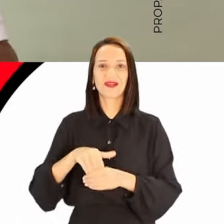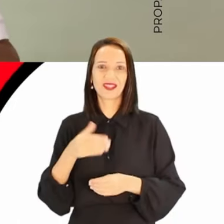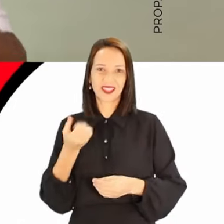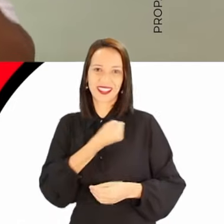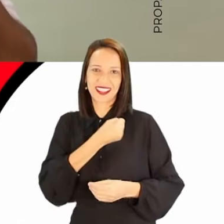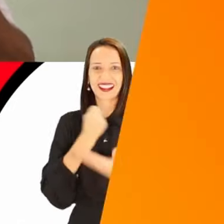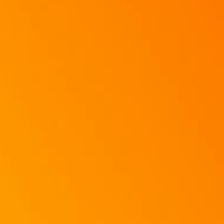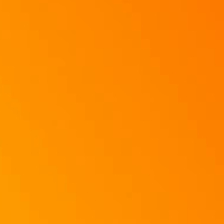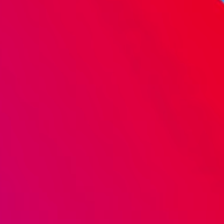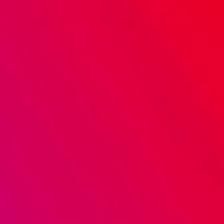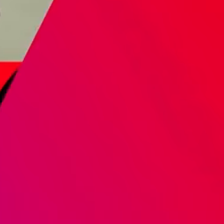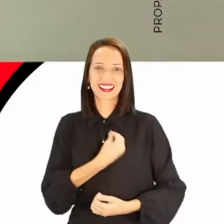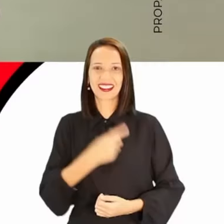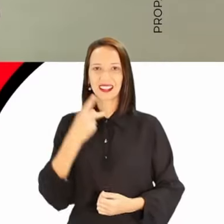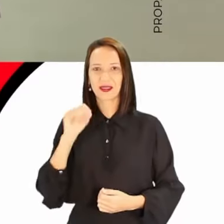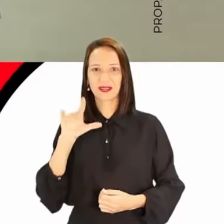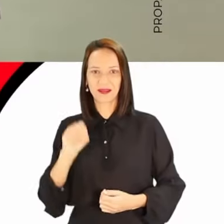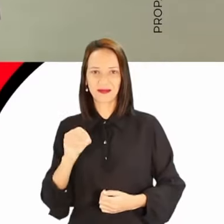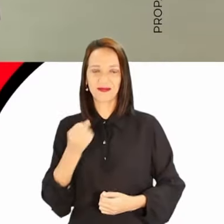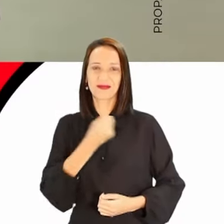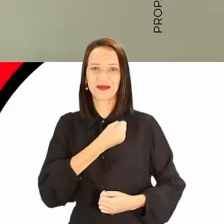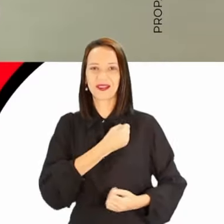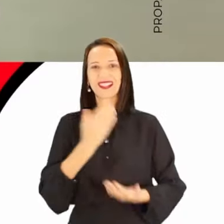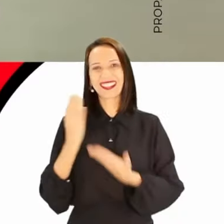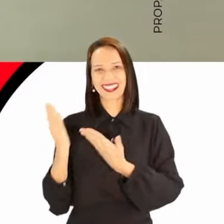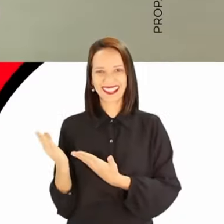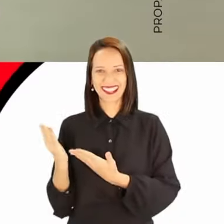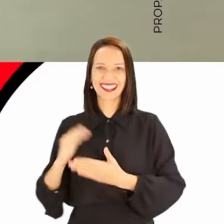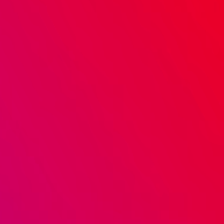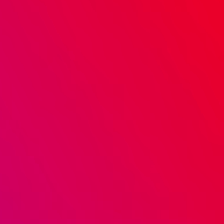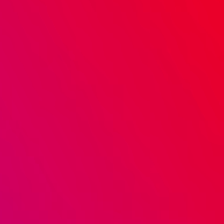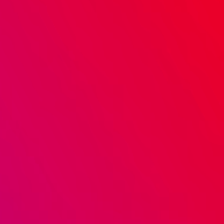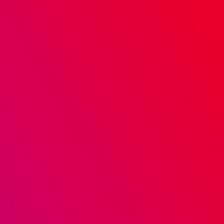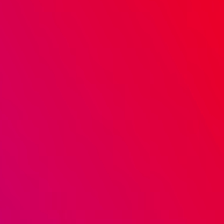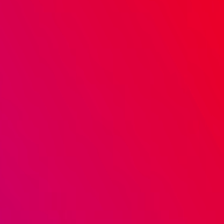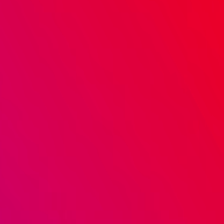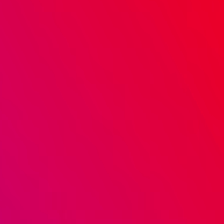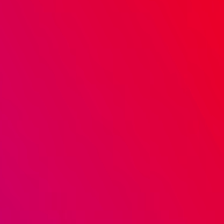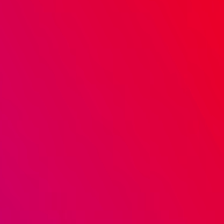50-501. Paulo Rocha, 50-0-0-8.